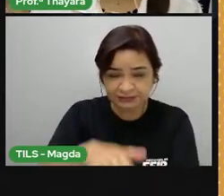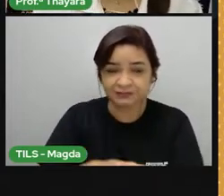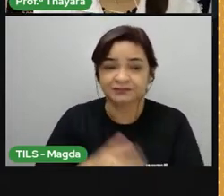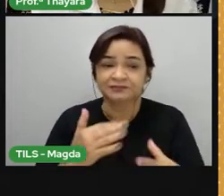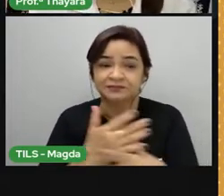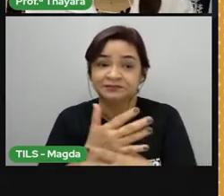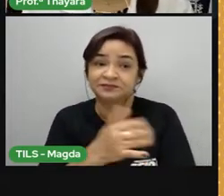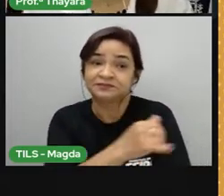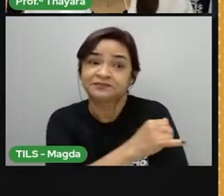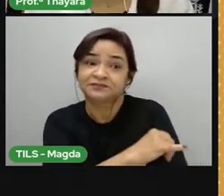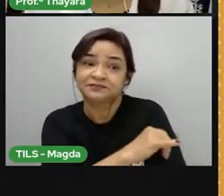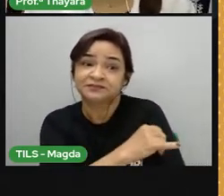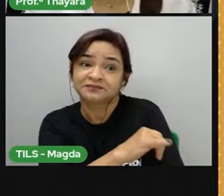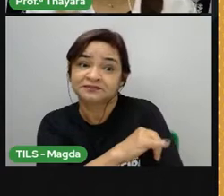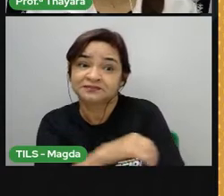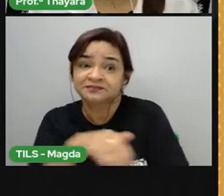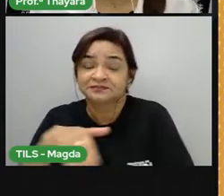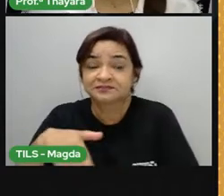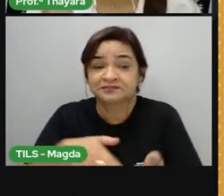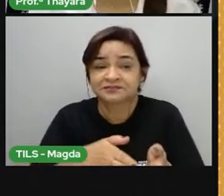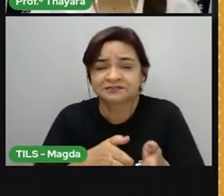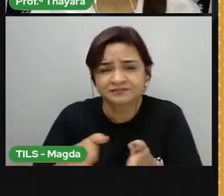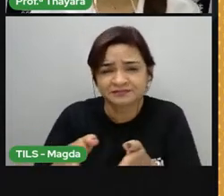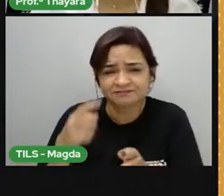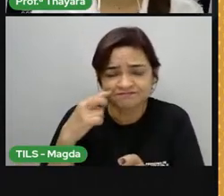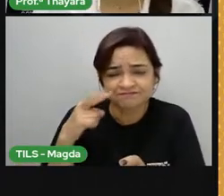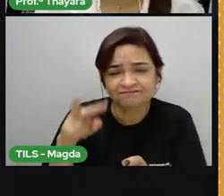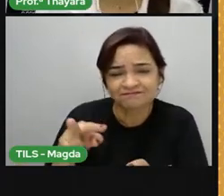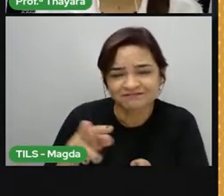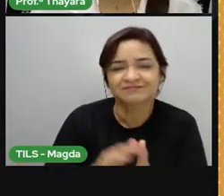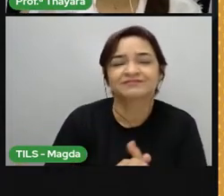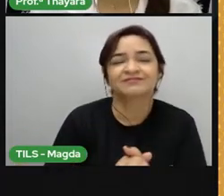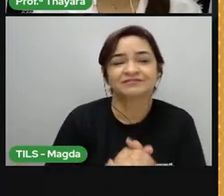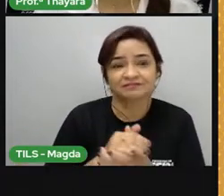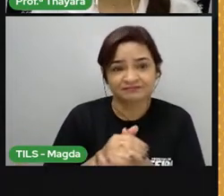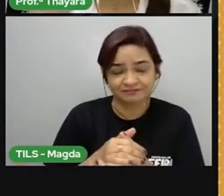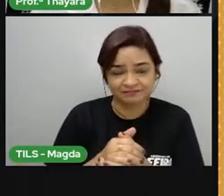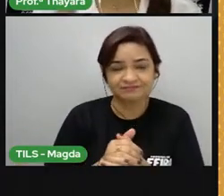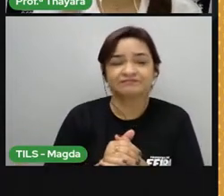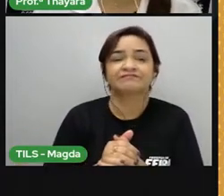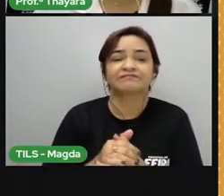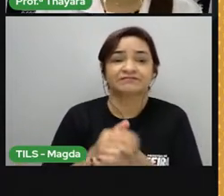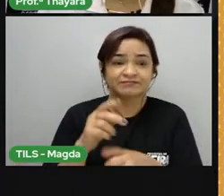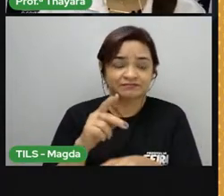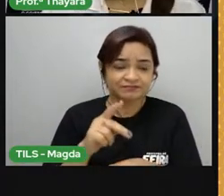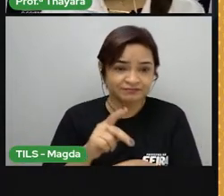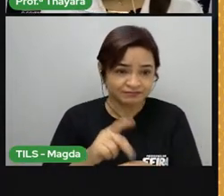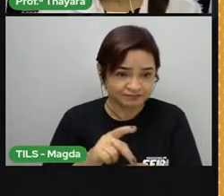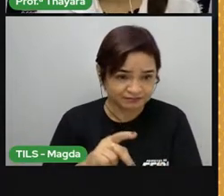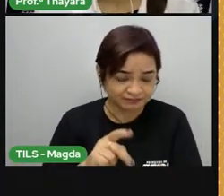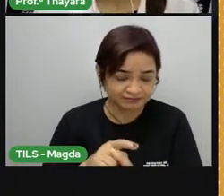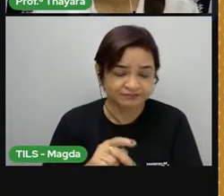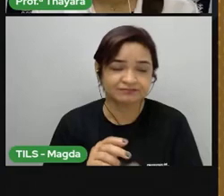calçadão que forma aquelas ondas. Aquilo dali é o basalto, que é uma rocha magmática extrusiva.